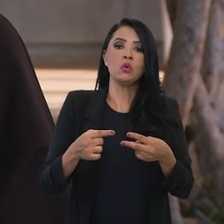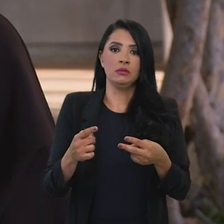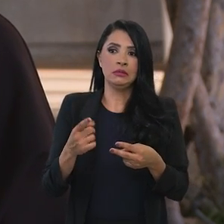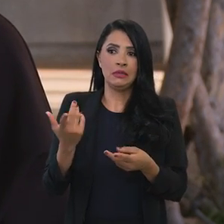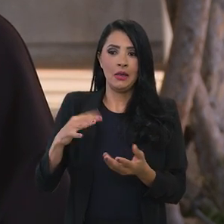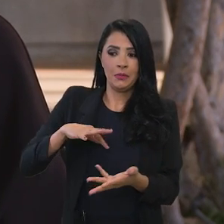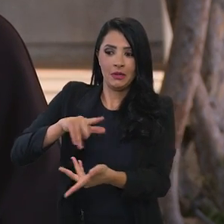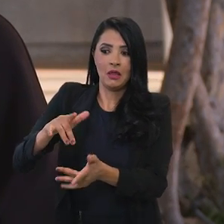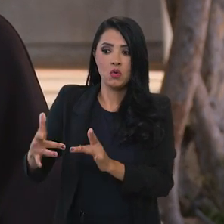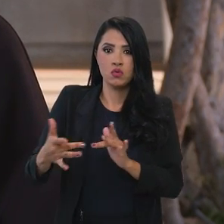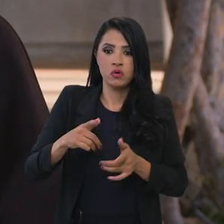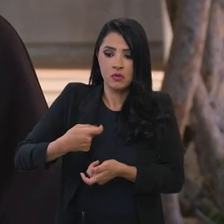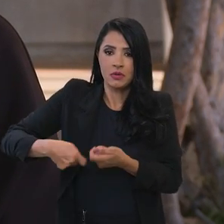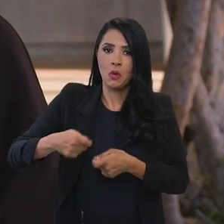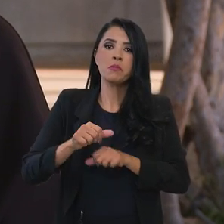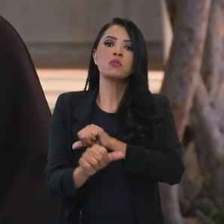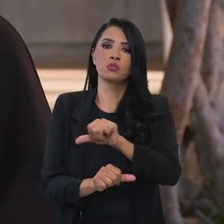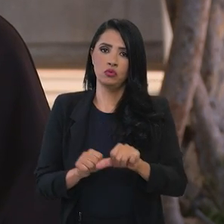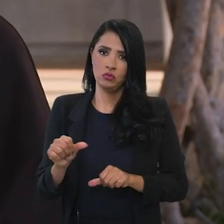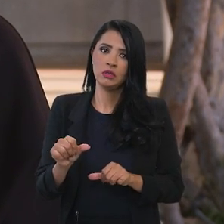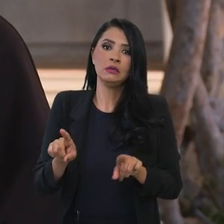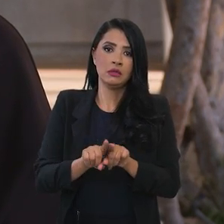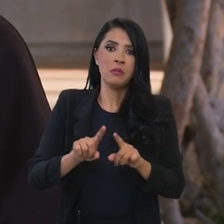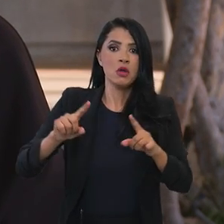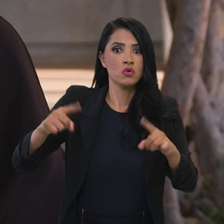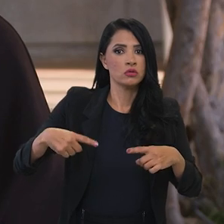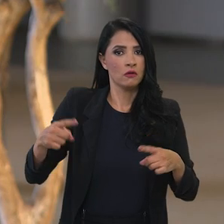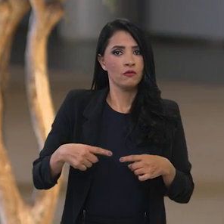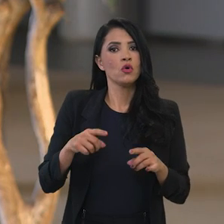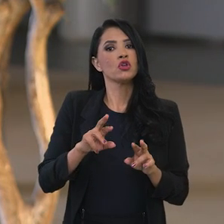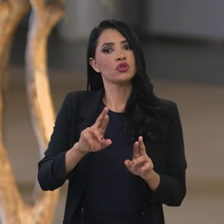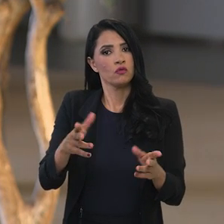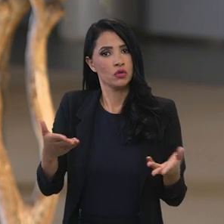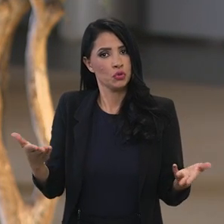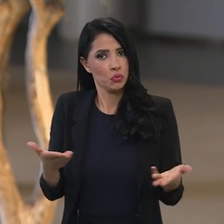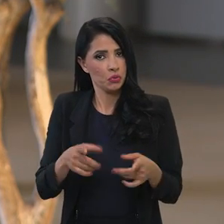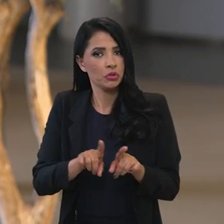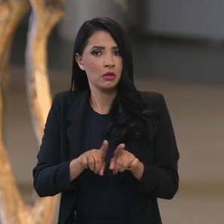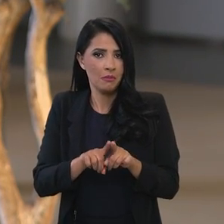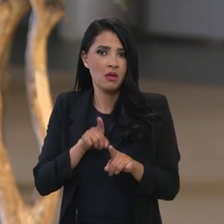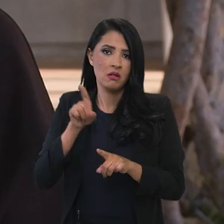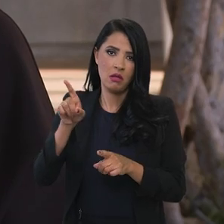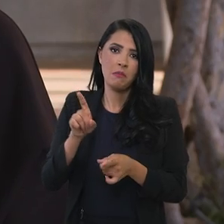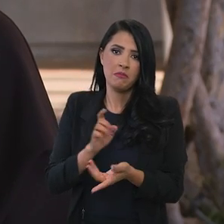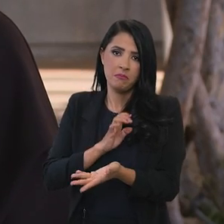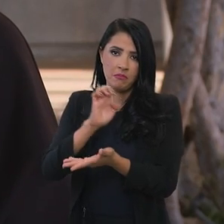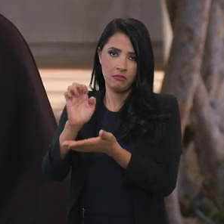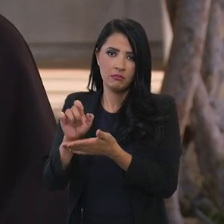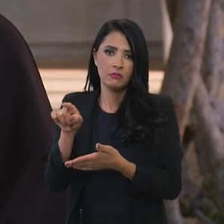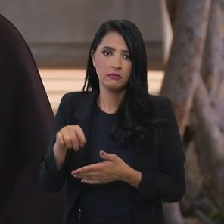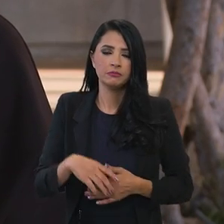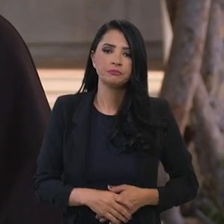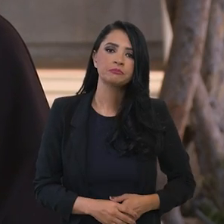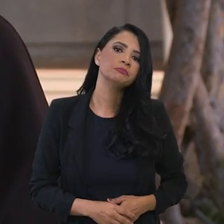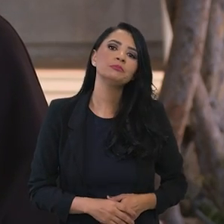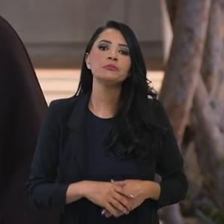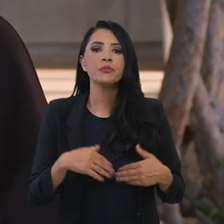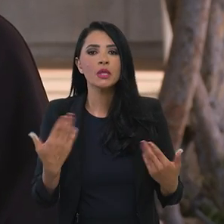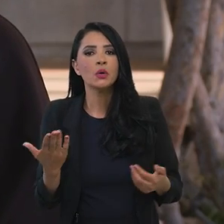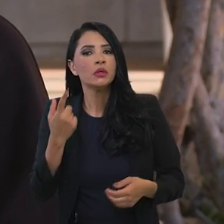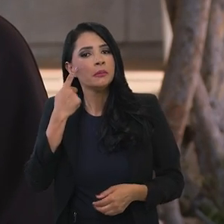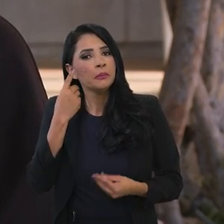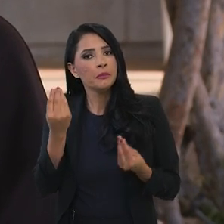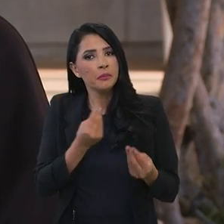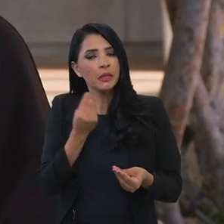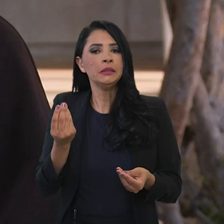mudam os desafios que os nossos produtos enfrentam no mercado externo. Quando a gente pensa, Carol, no comércio exterior brasileiro há